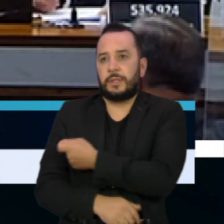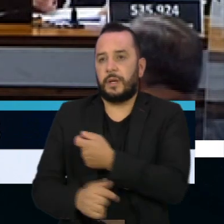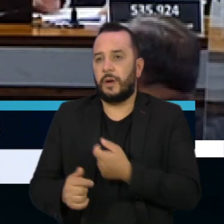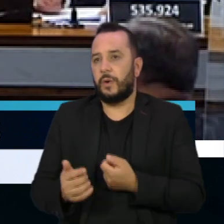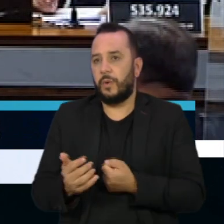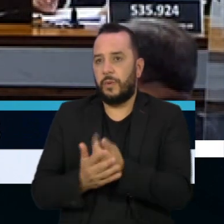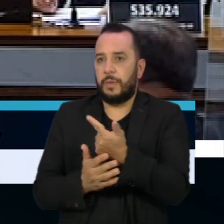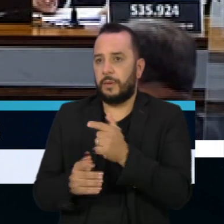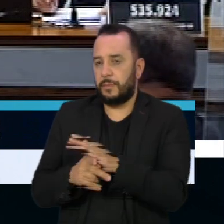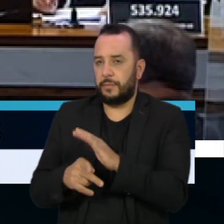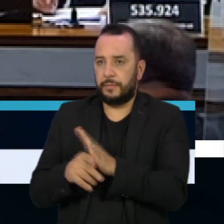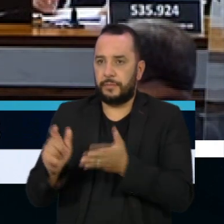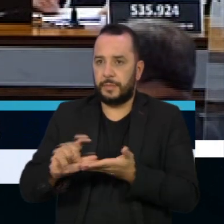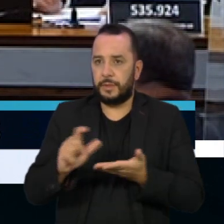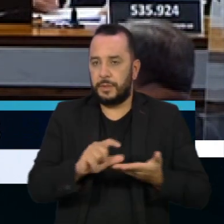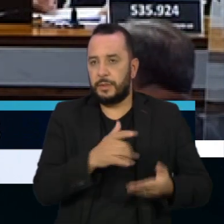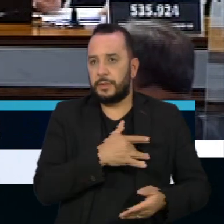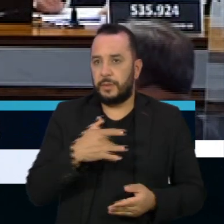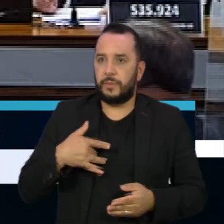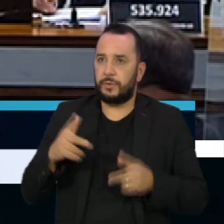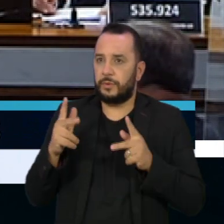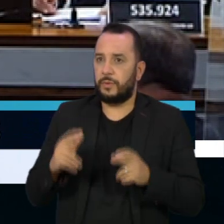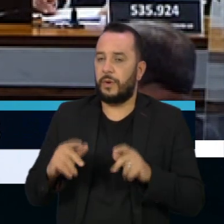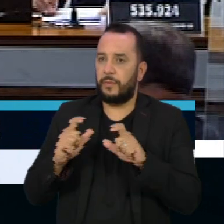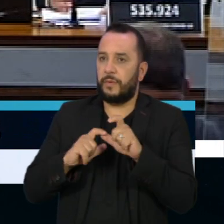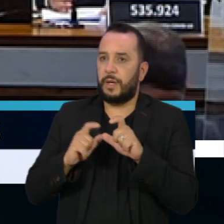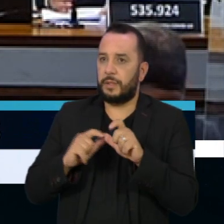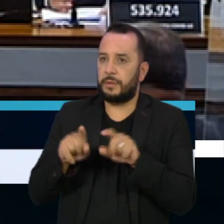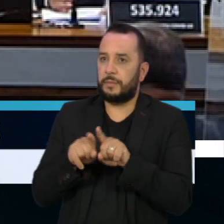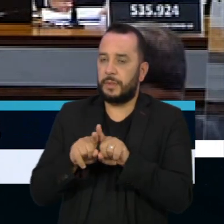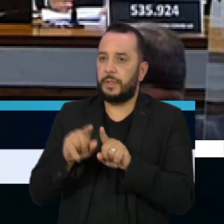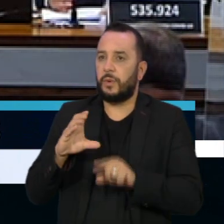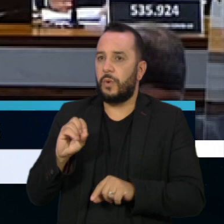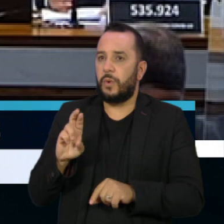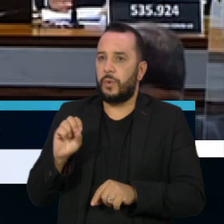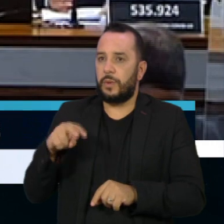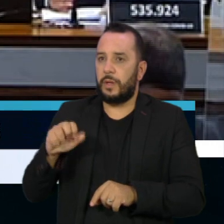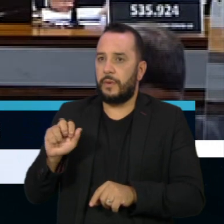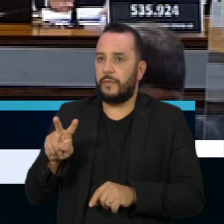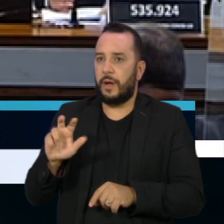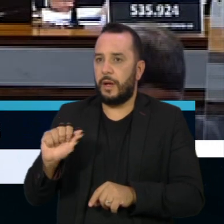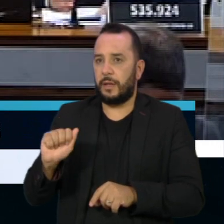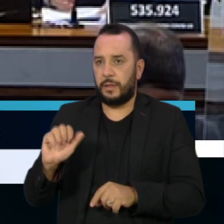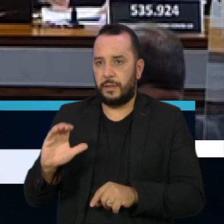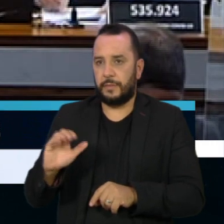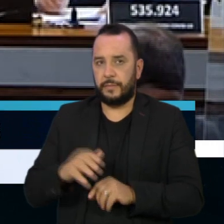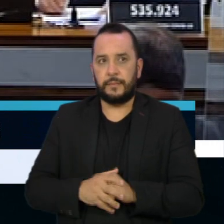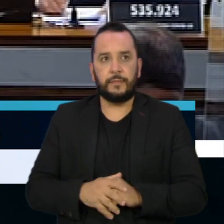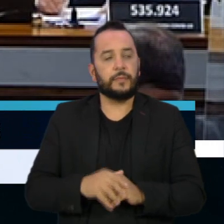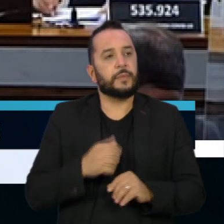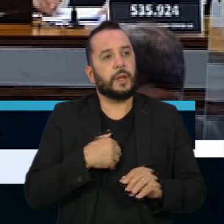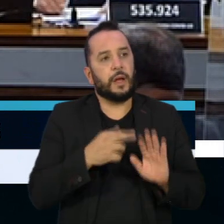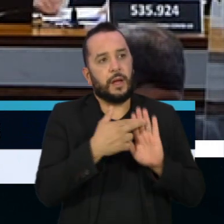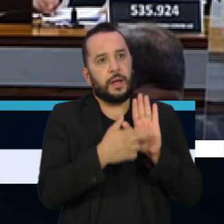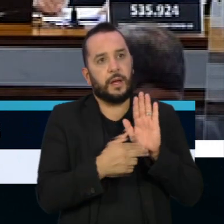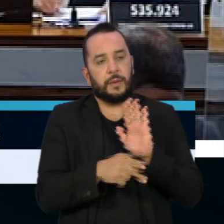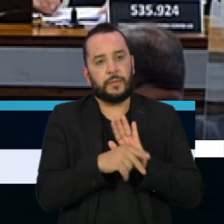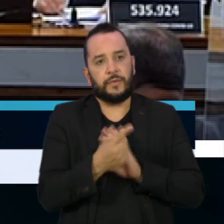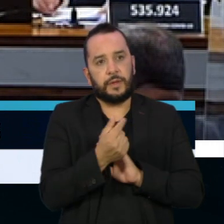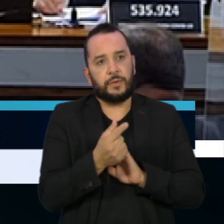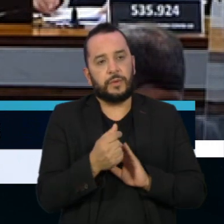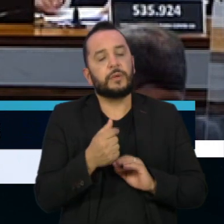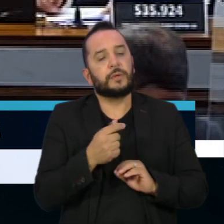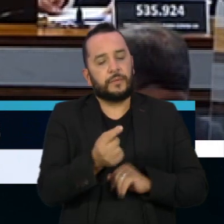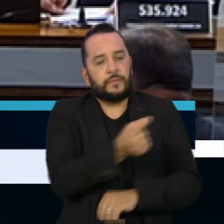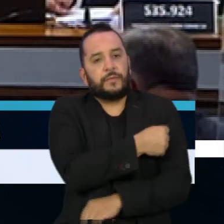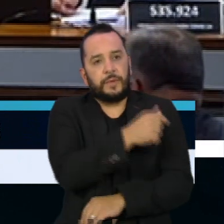como da Pfizer e a própria Coronavac? Sr. Senador, a política de precificação da Covaxin é